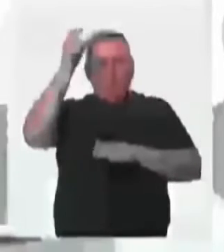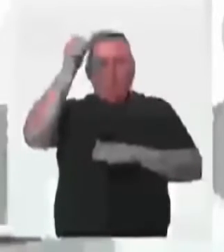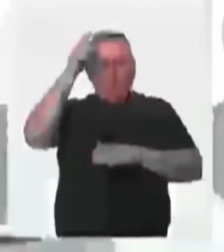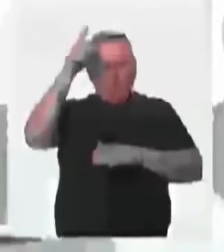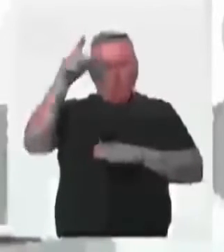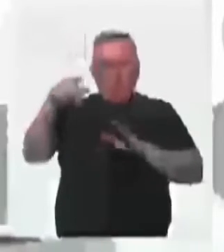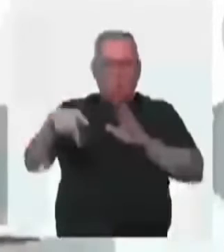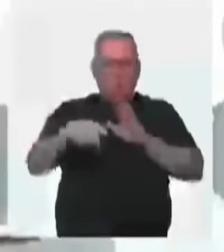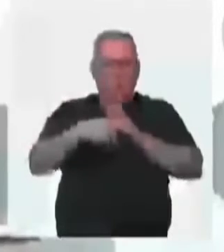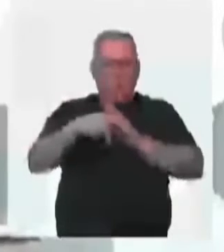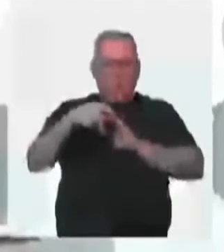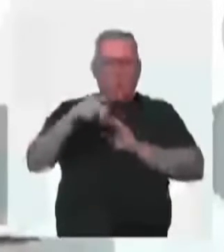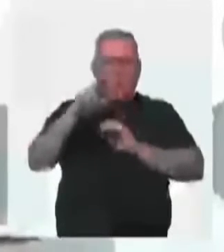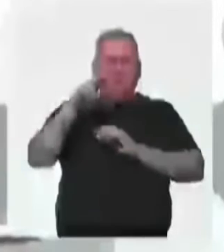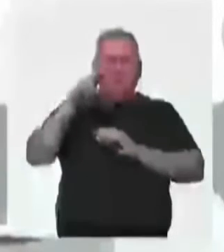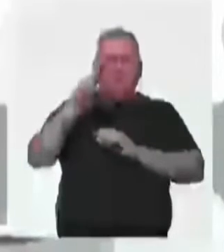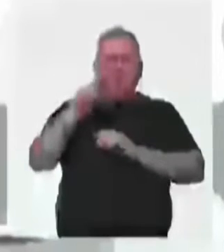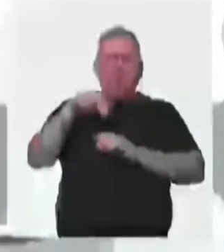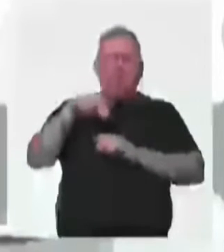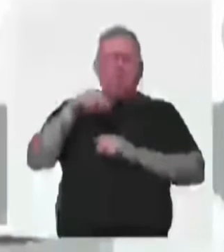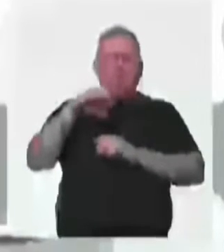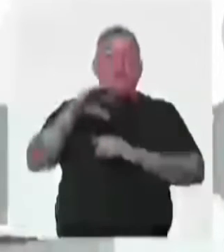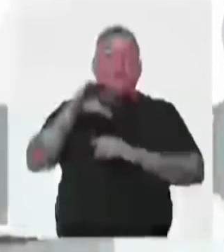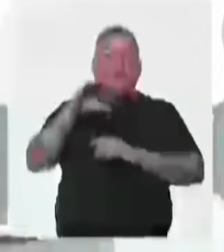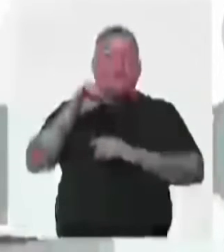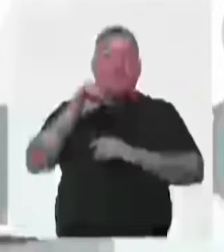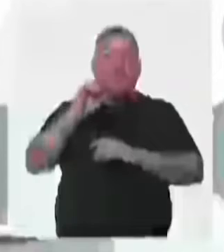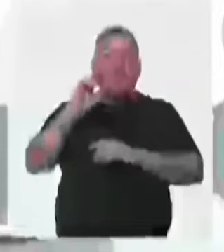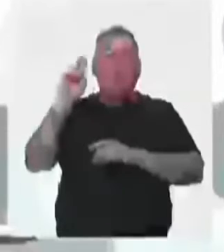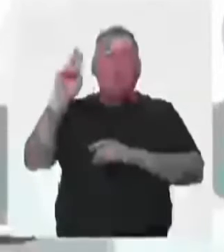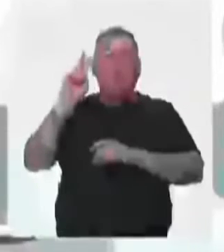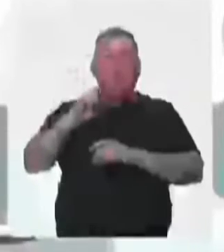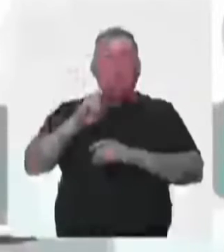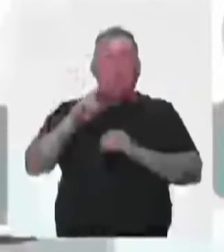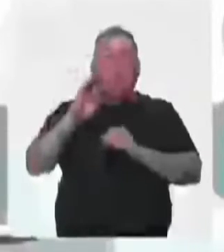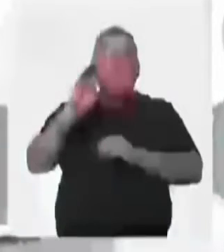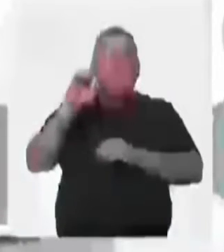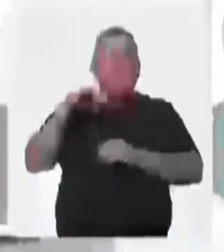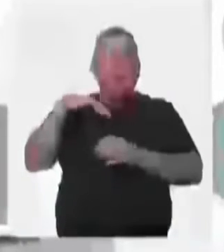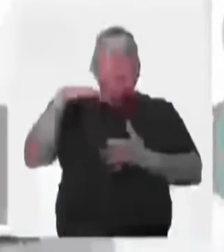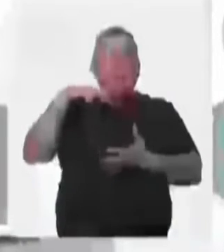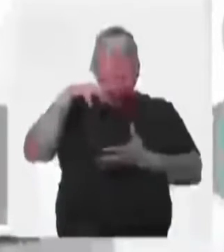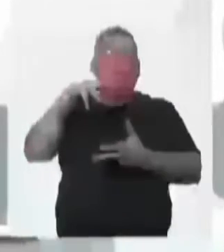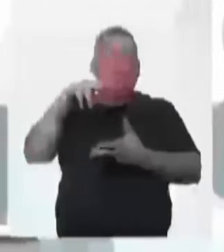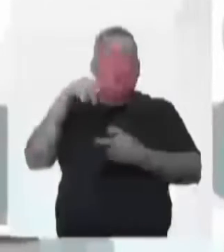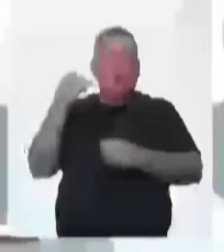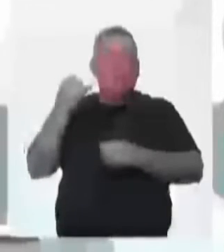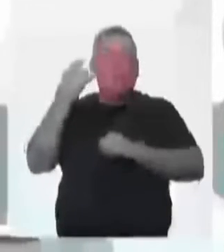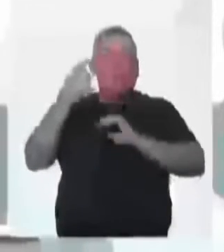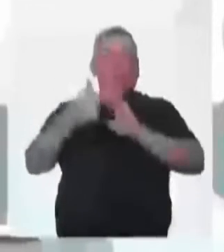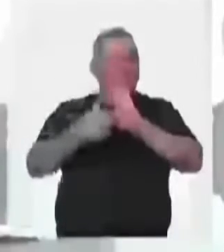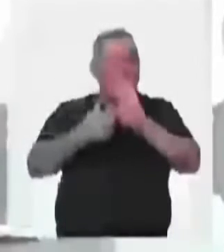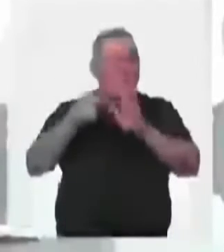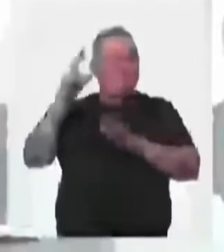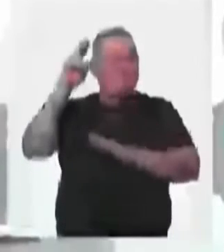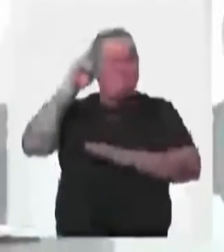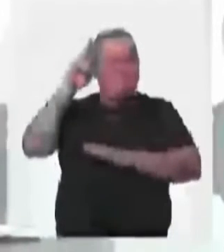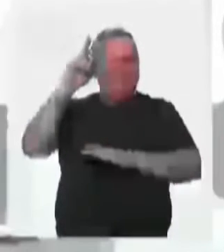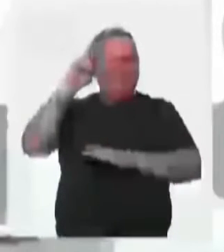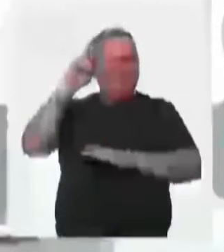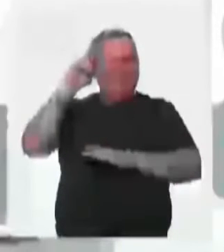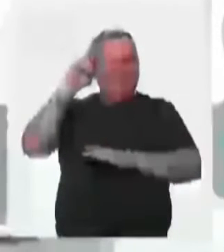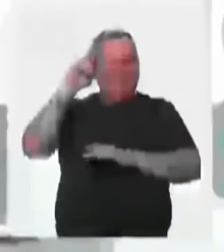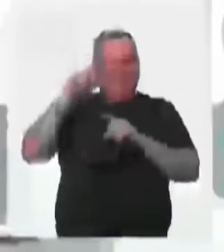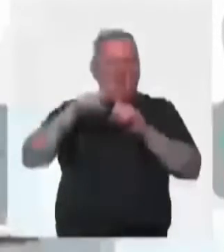que a Unesco decretou como patrimônio mundial. É importante retratar isso. Sempre lembrando que esse